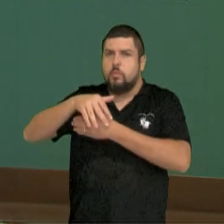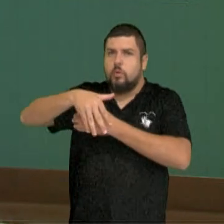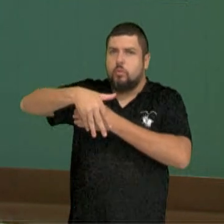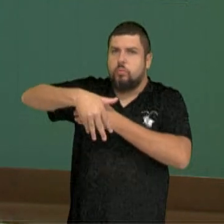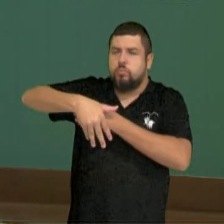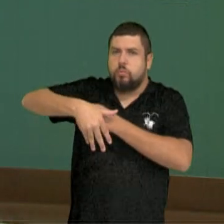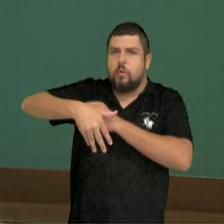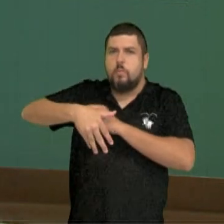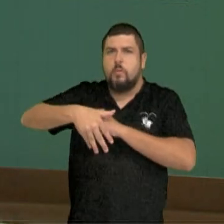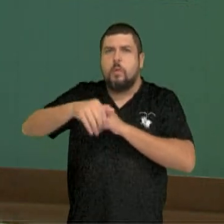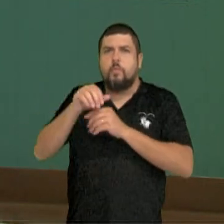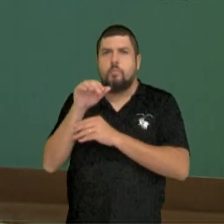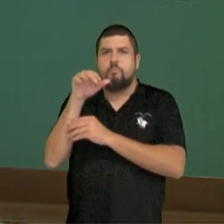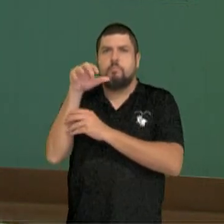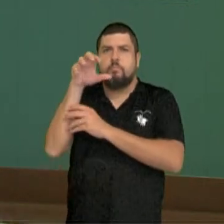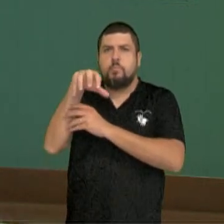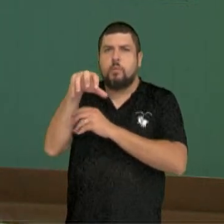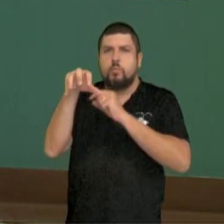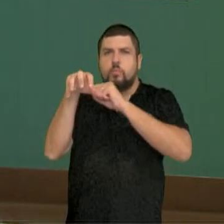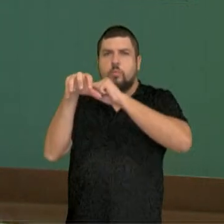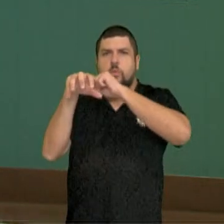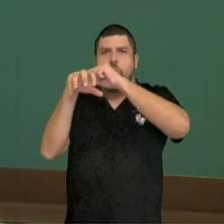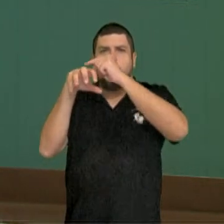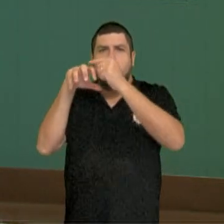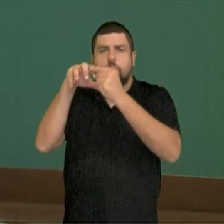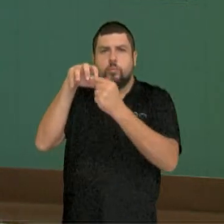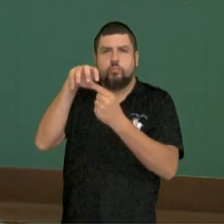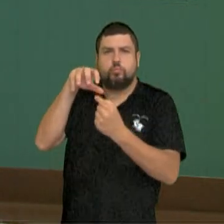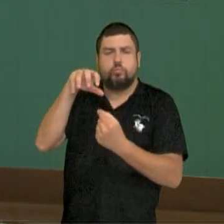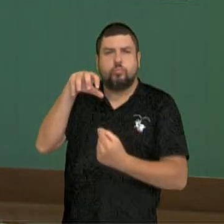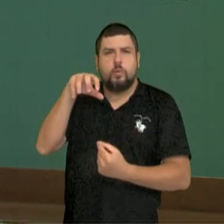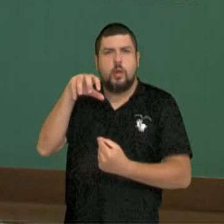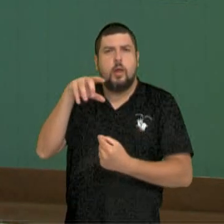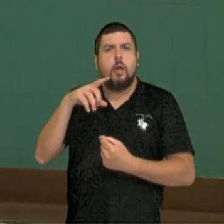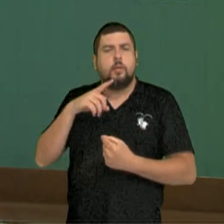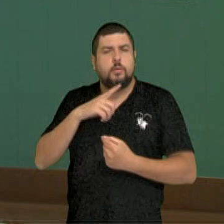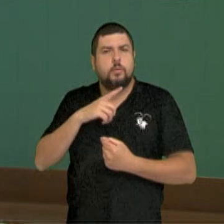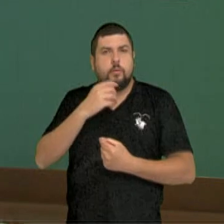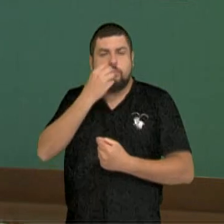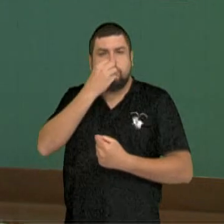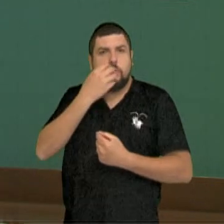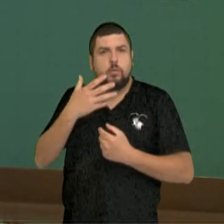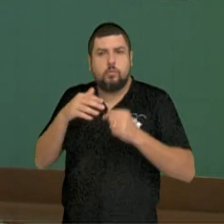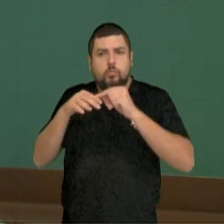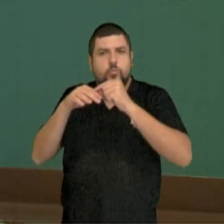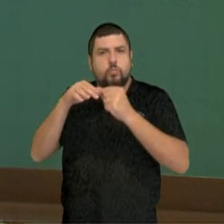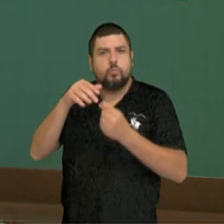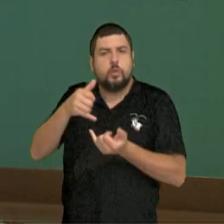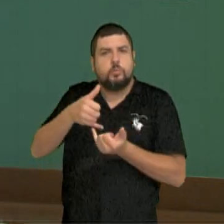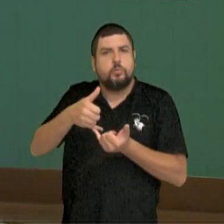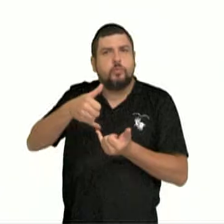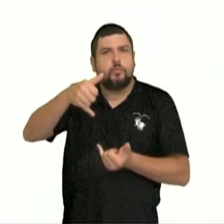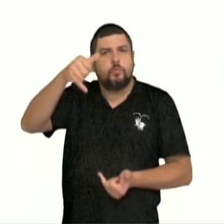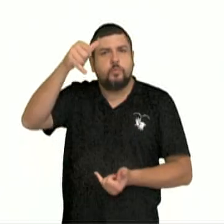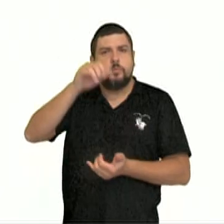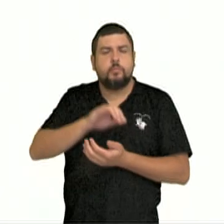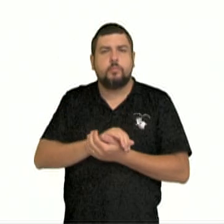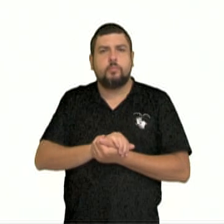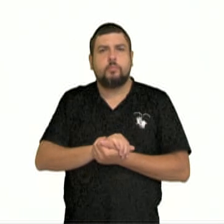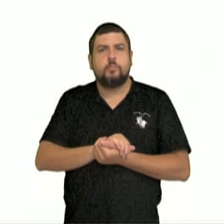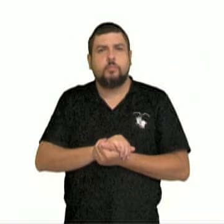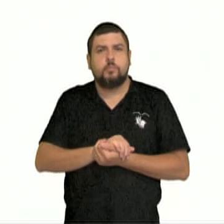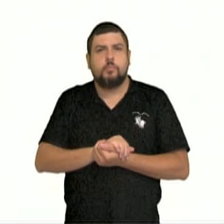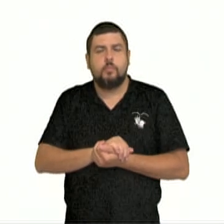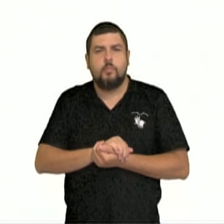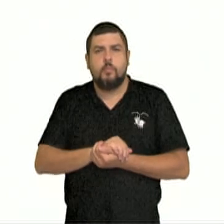diferença no porte da altura dessas espécies, desses exemplares. As pteridófitas possuem